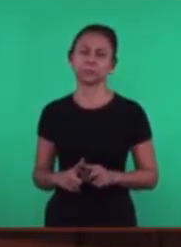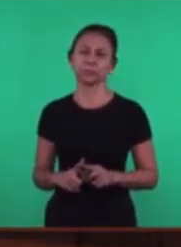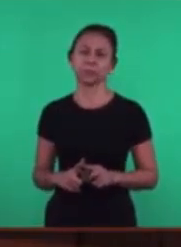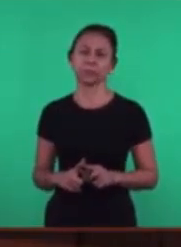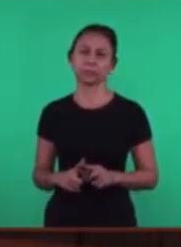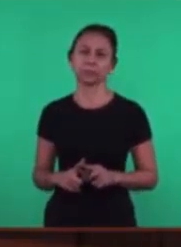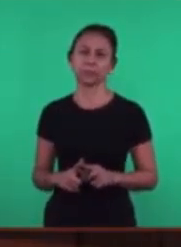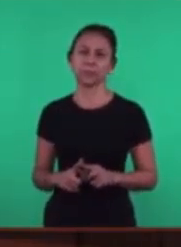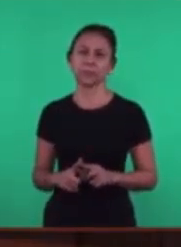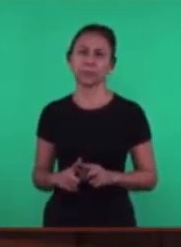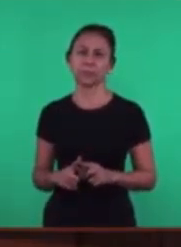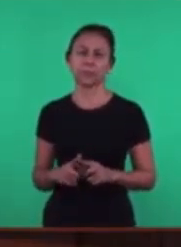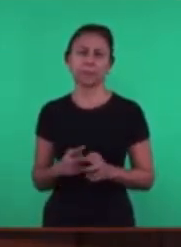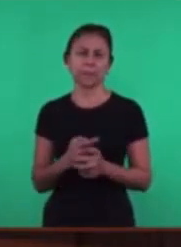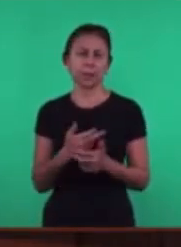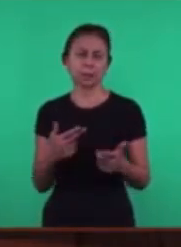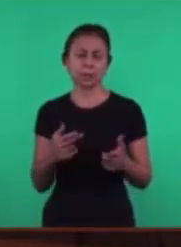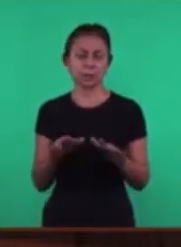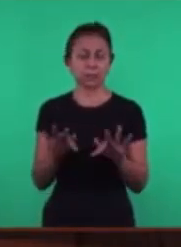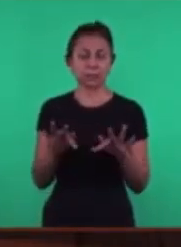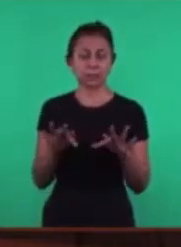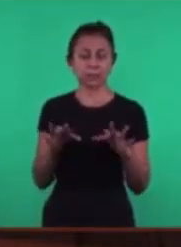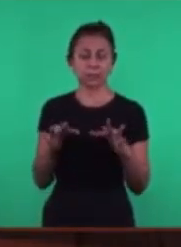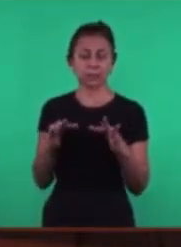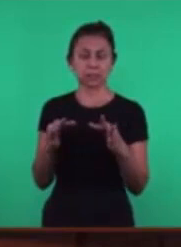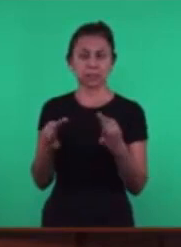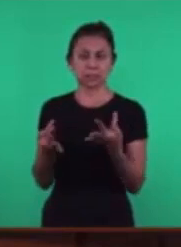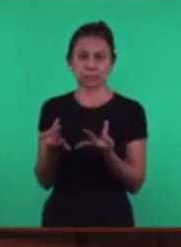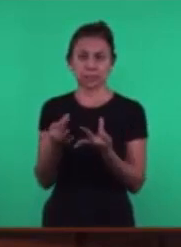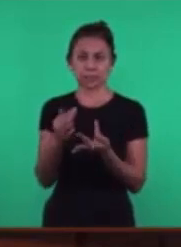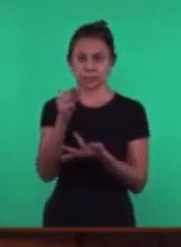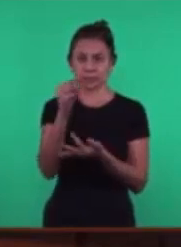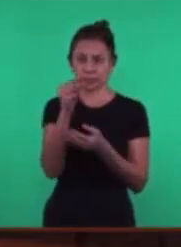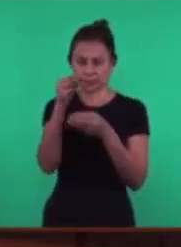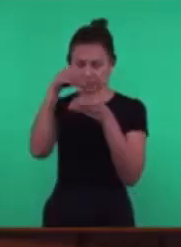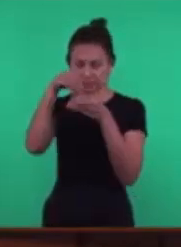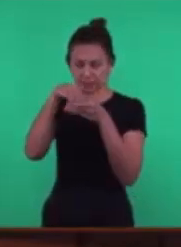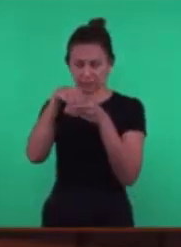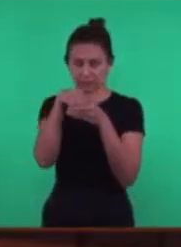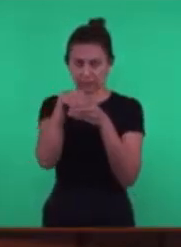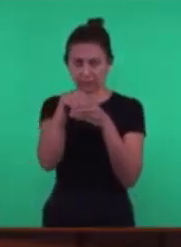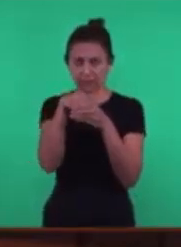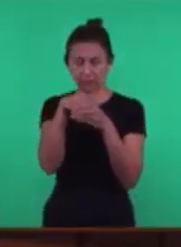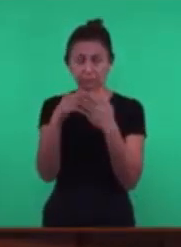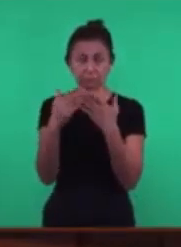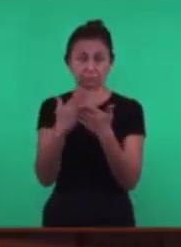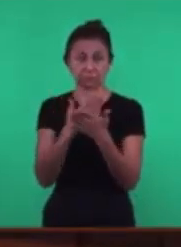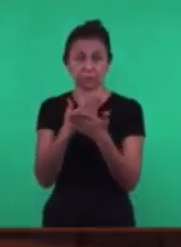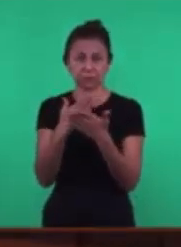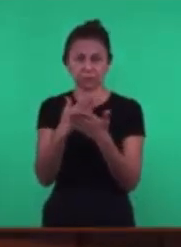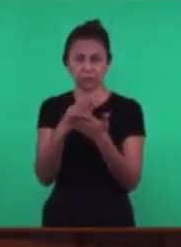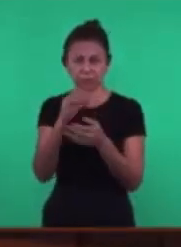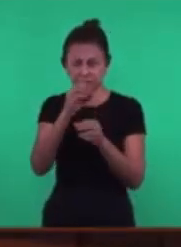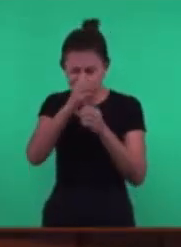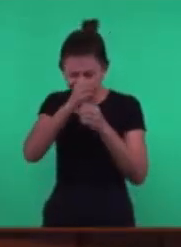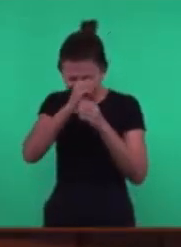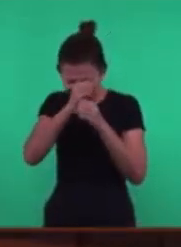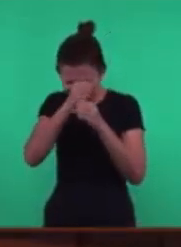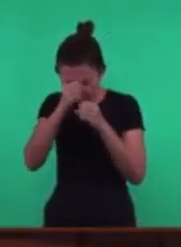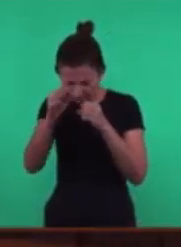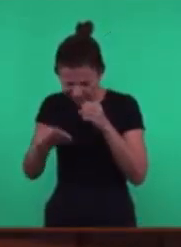Simples Que estão Dentro da semente Alguns Microscópicos Até